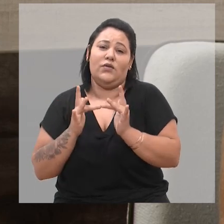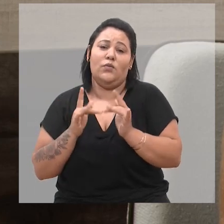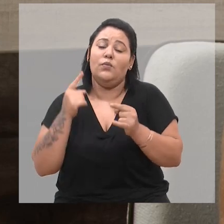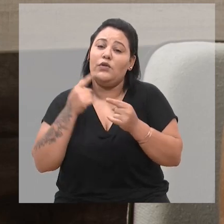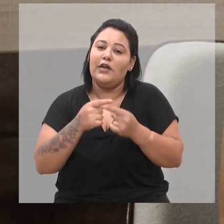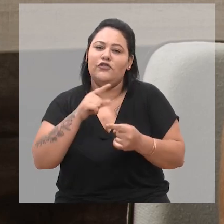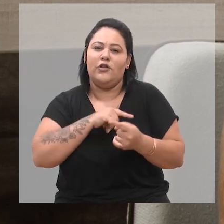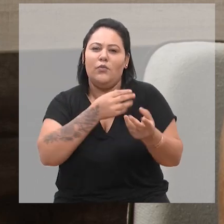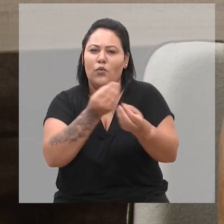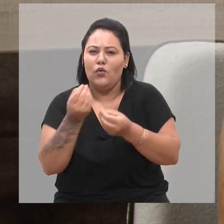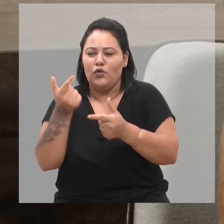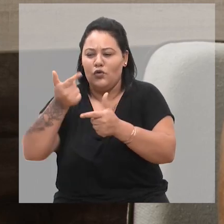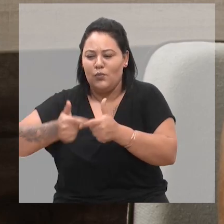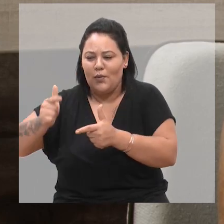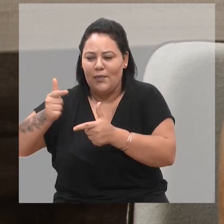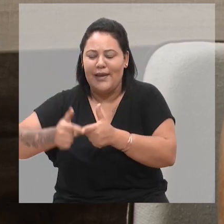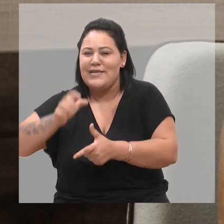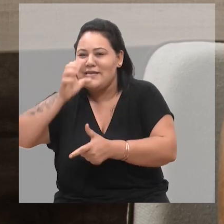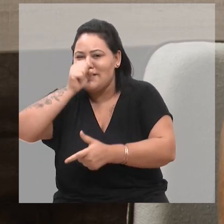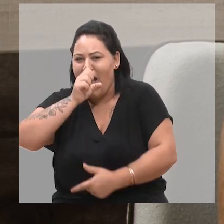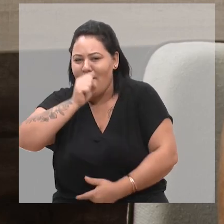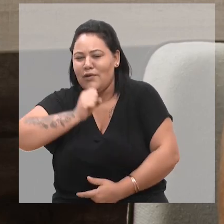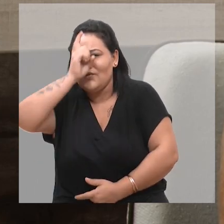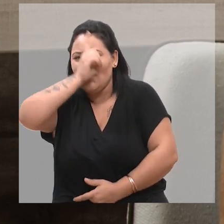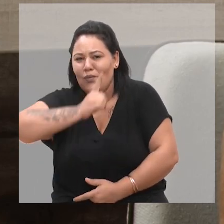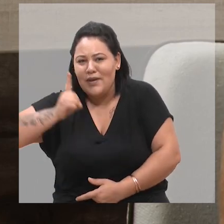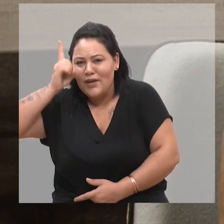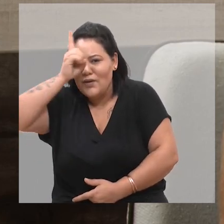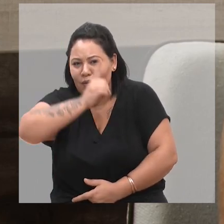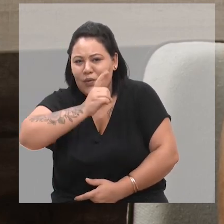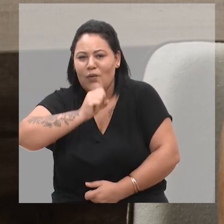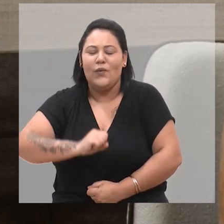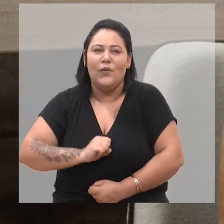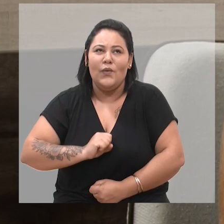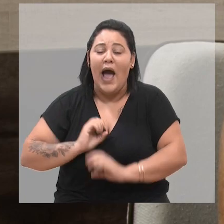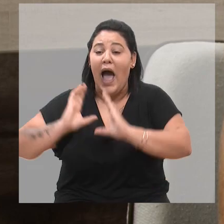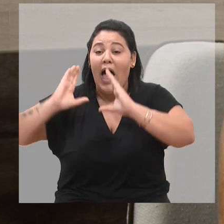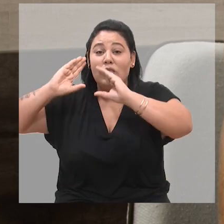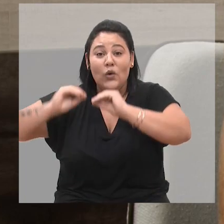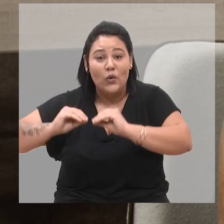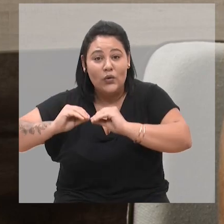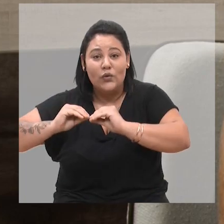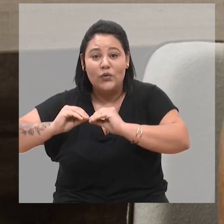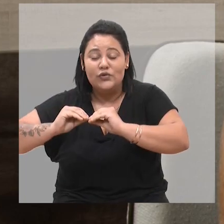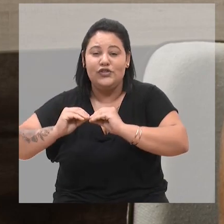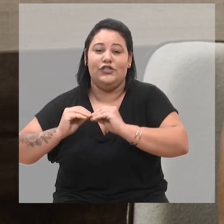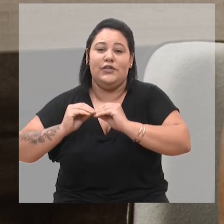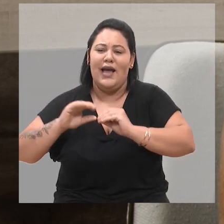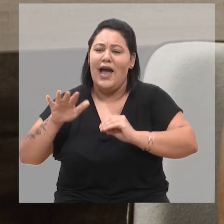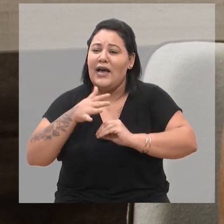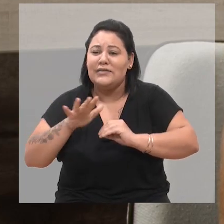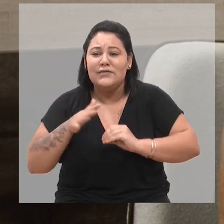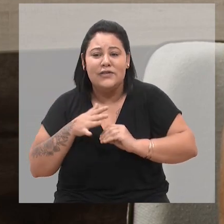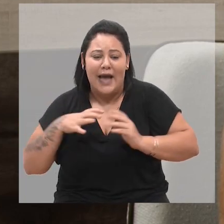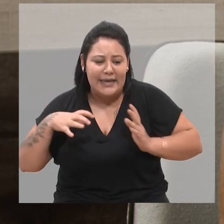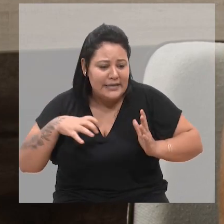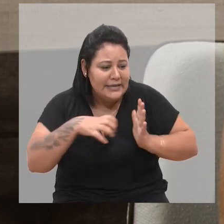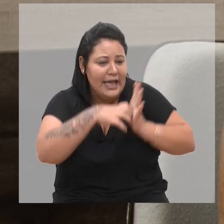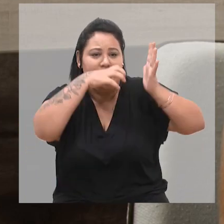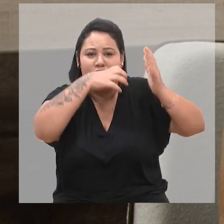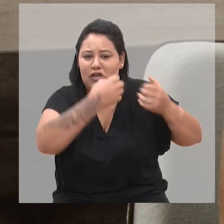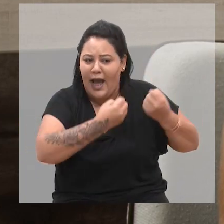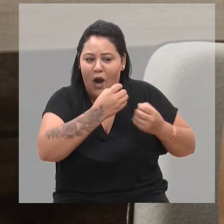problemas em fim de semana, de noite, às vezes até um animal atropelado,